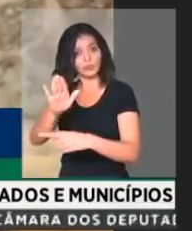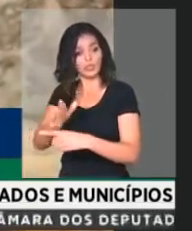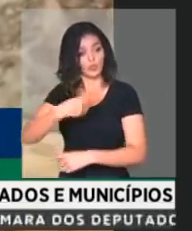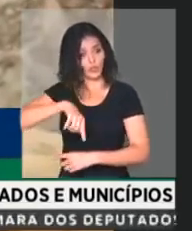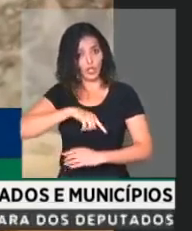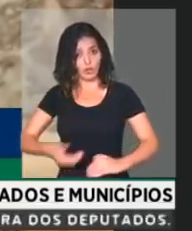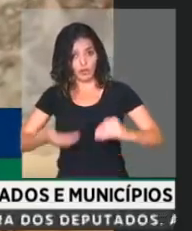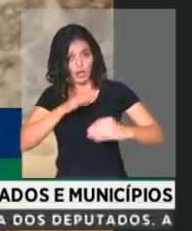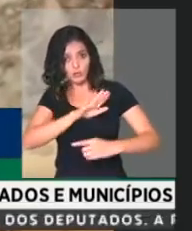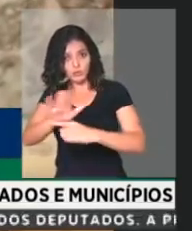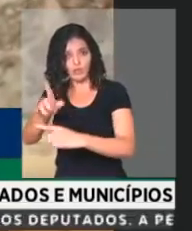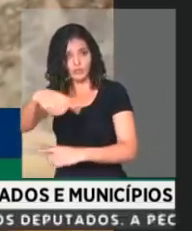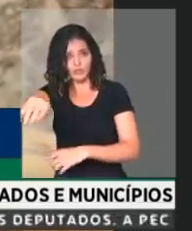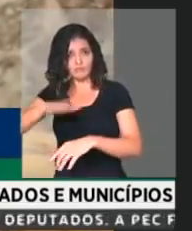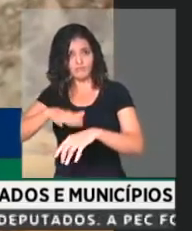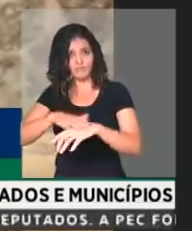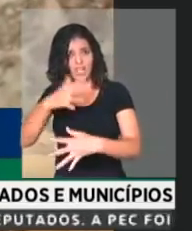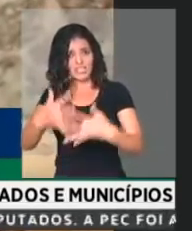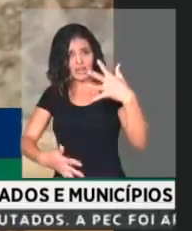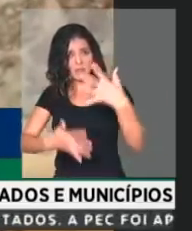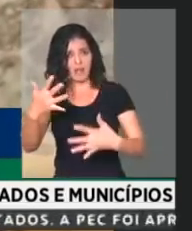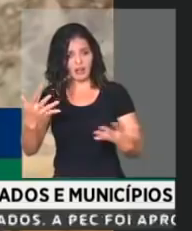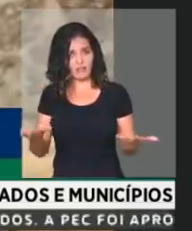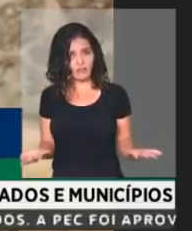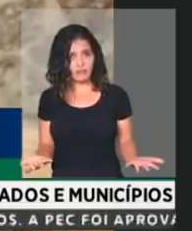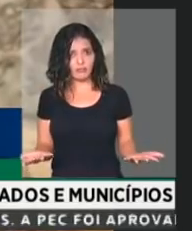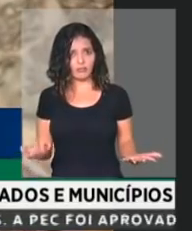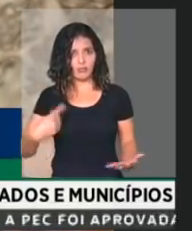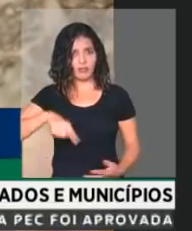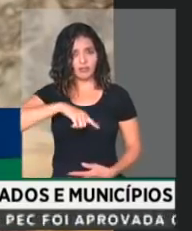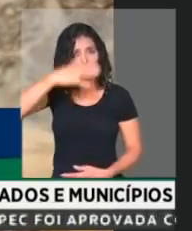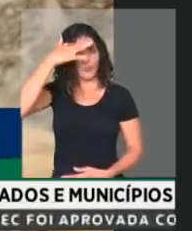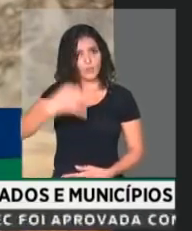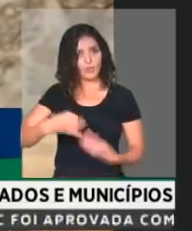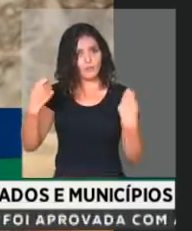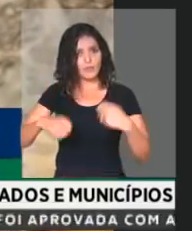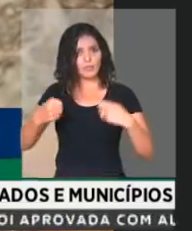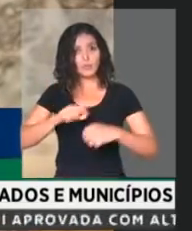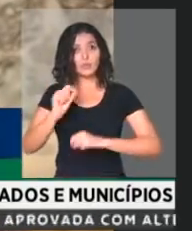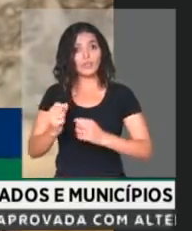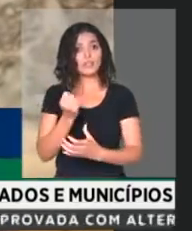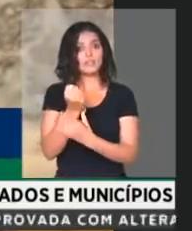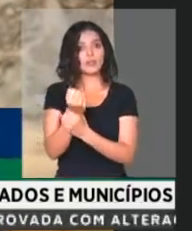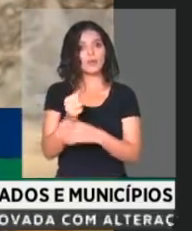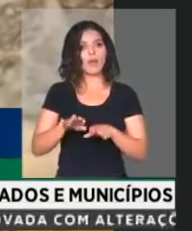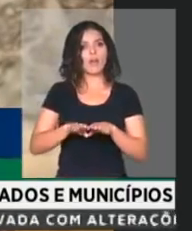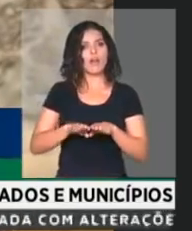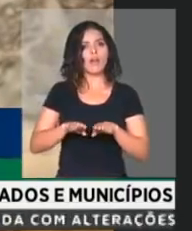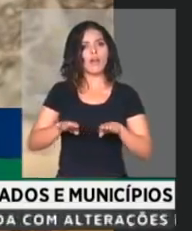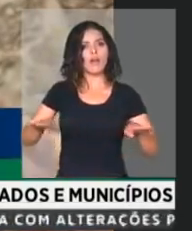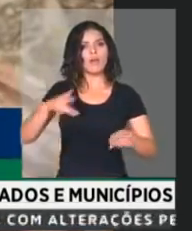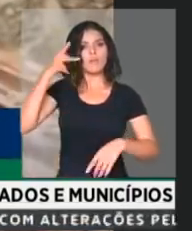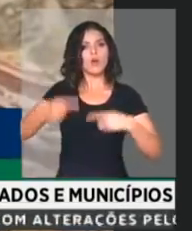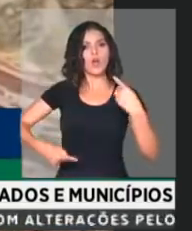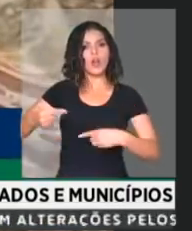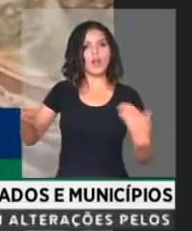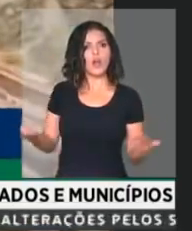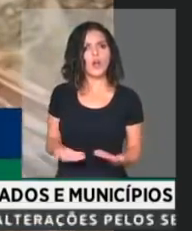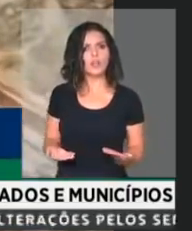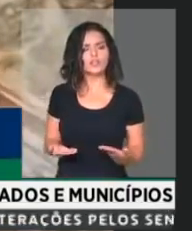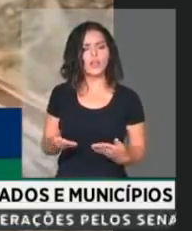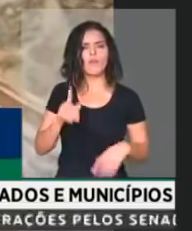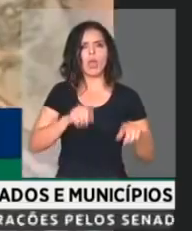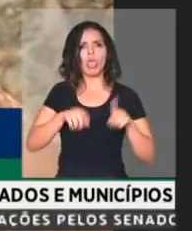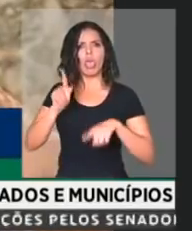governo e vocês não permitem. Nós precisamos compreender que a instabilidade política que se coloca hoje, toda hora tem um